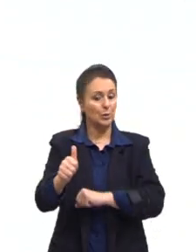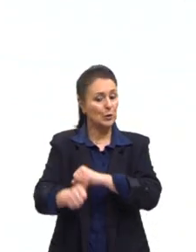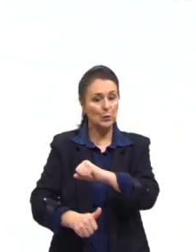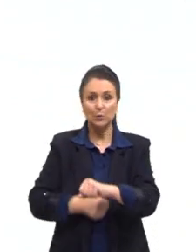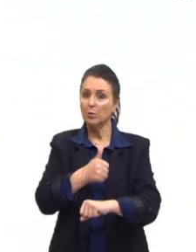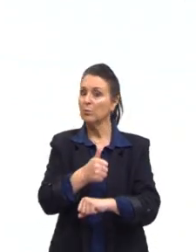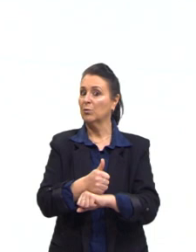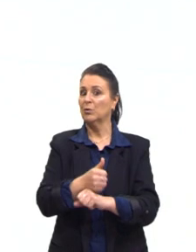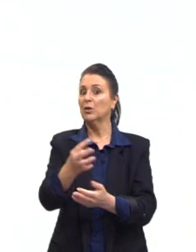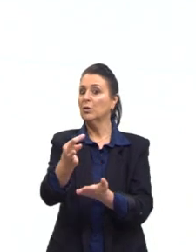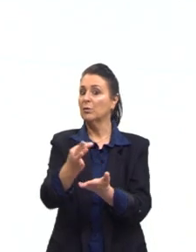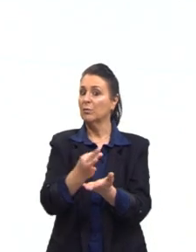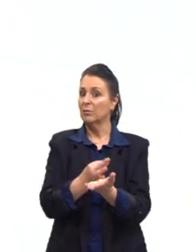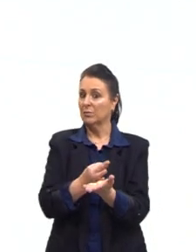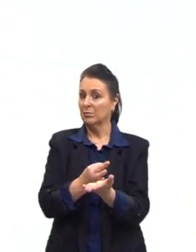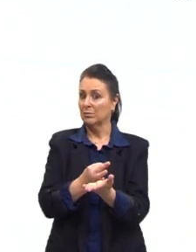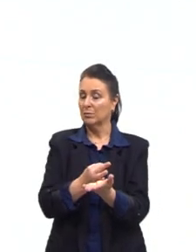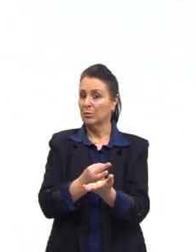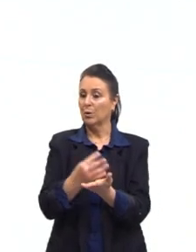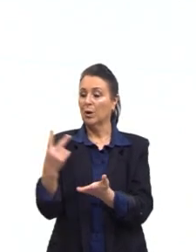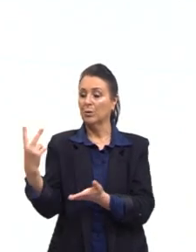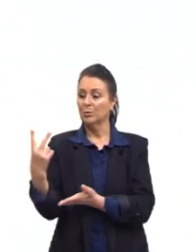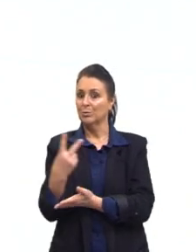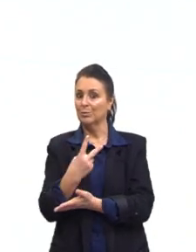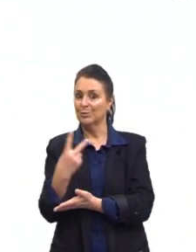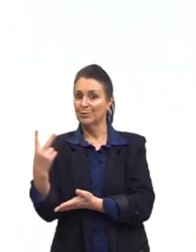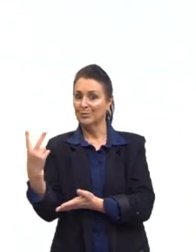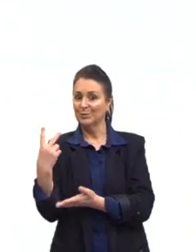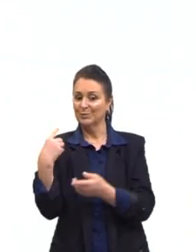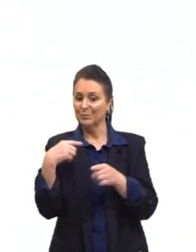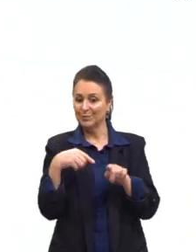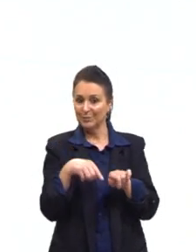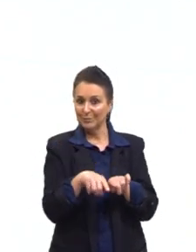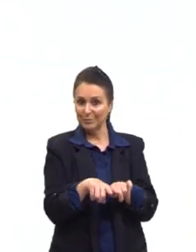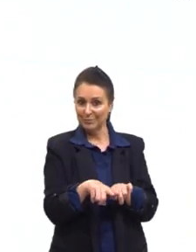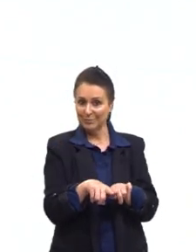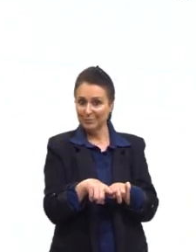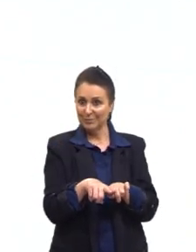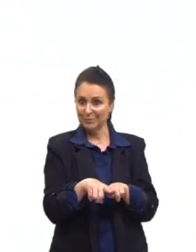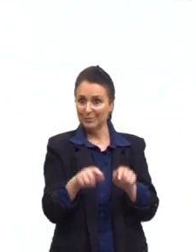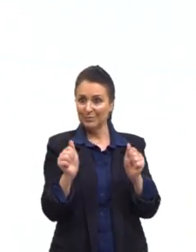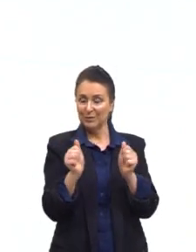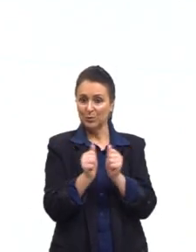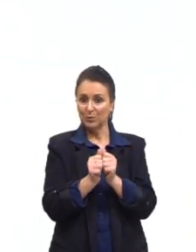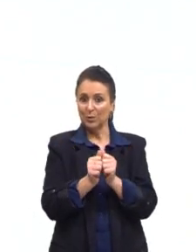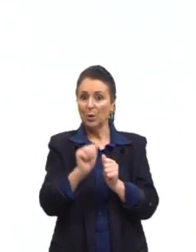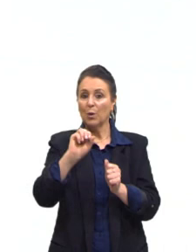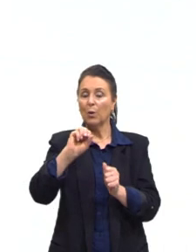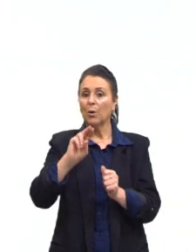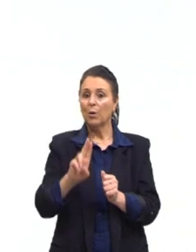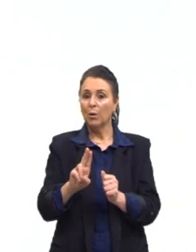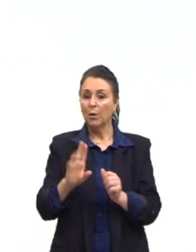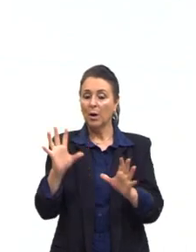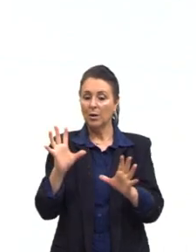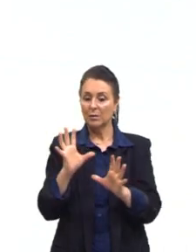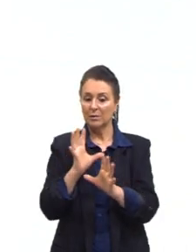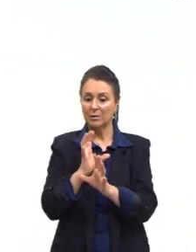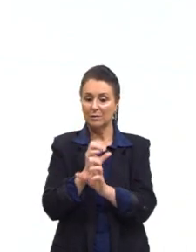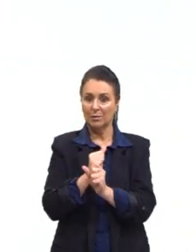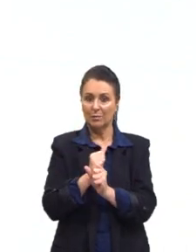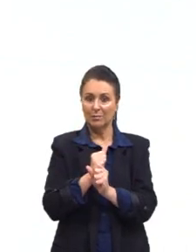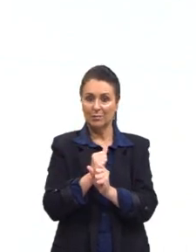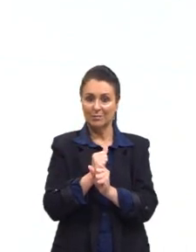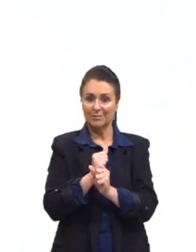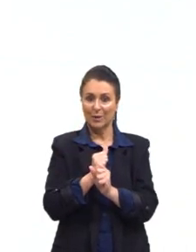o texto. Eles funcionam em conjunto. Ou seja, ela é uma soma, não uma